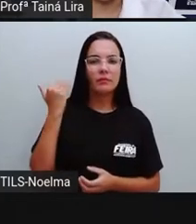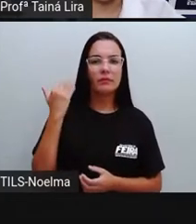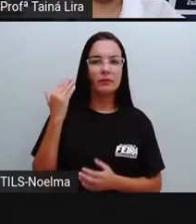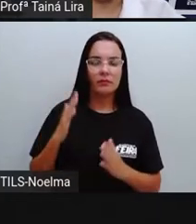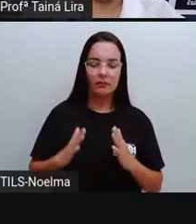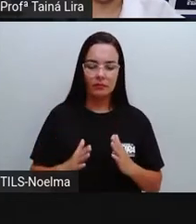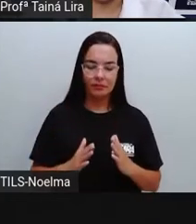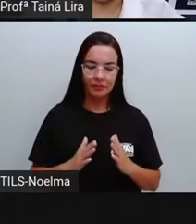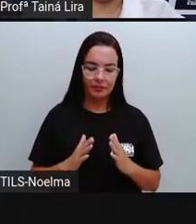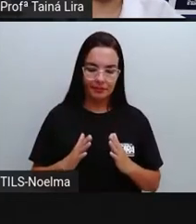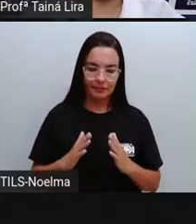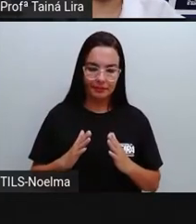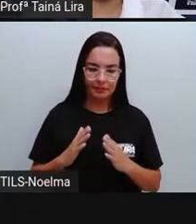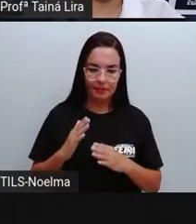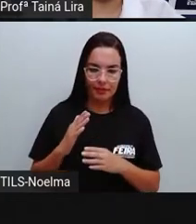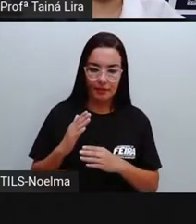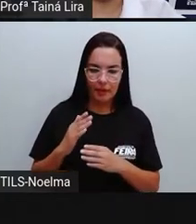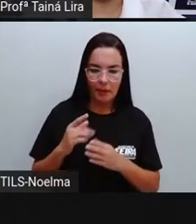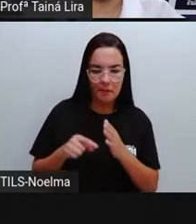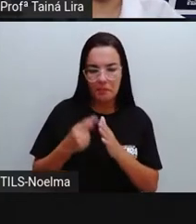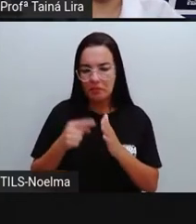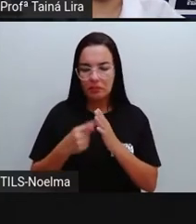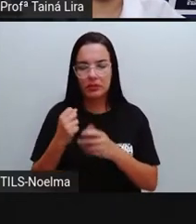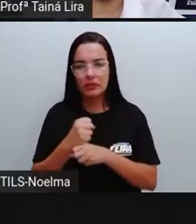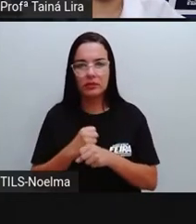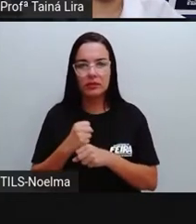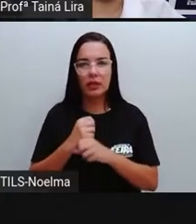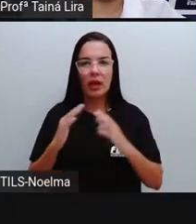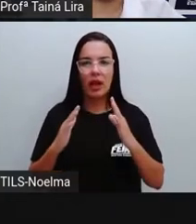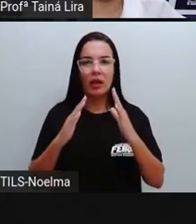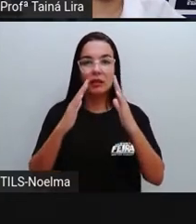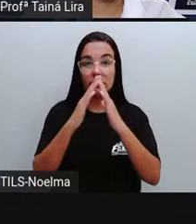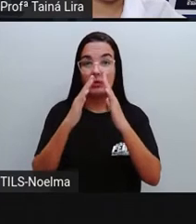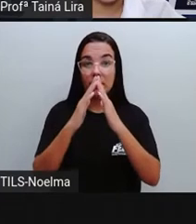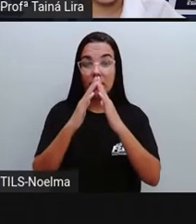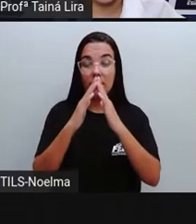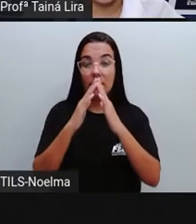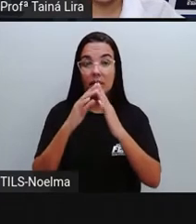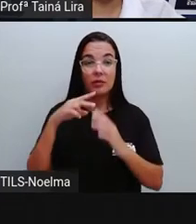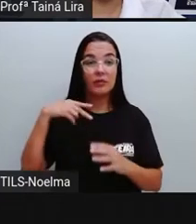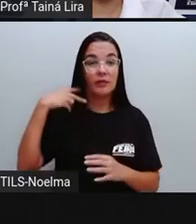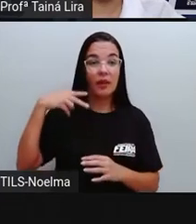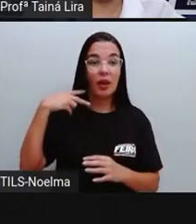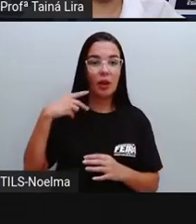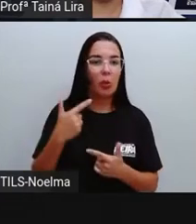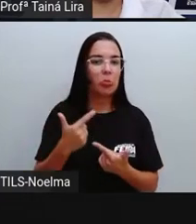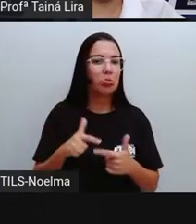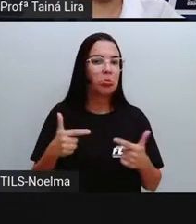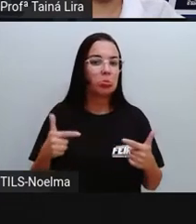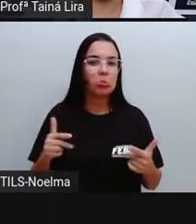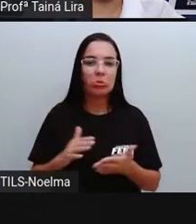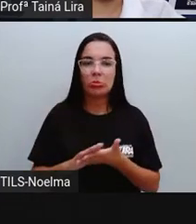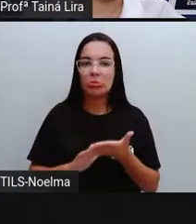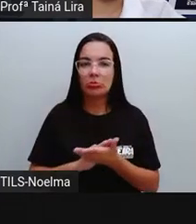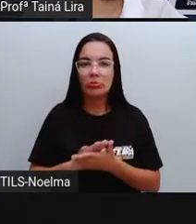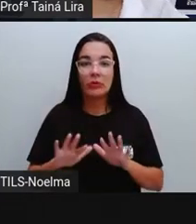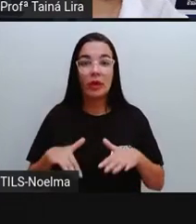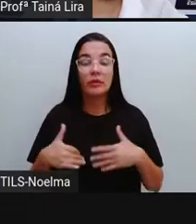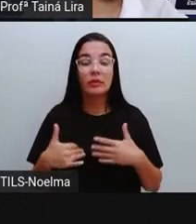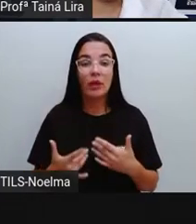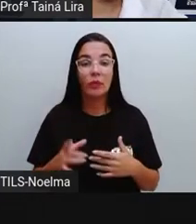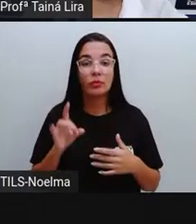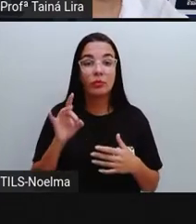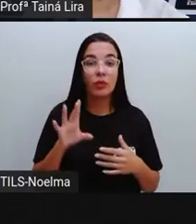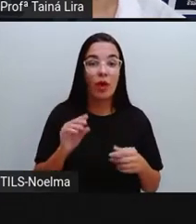possuía sede própria e as primeiras sessões foram realizadas na casa de um vereador, não tendo registro de quem teria